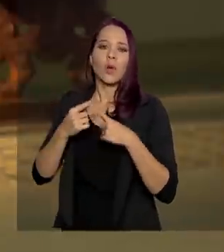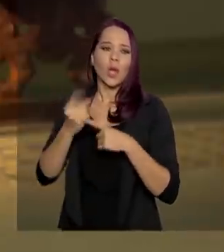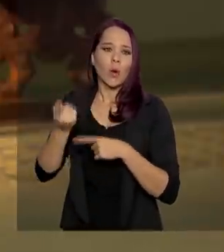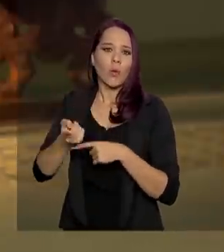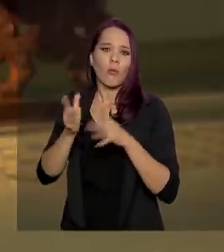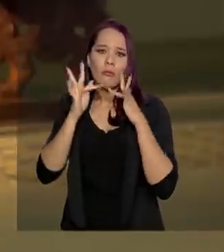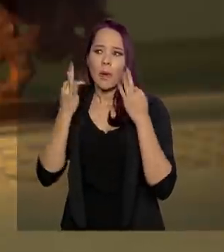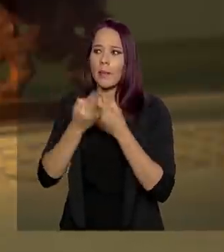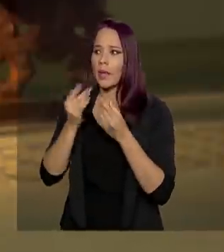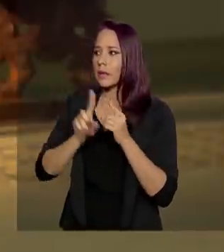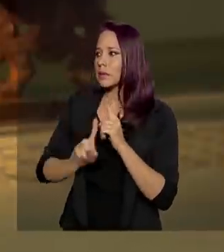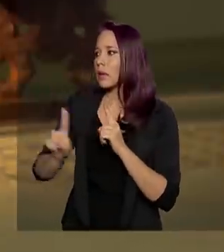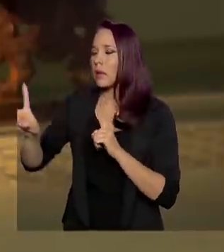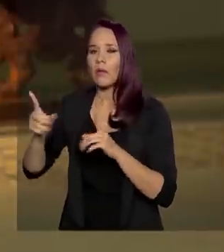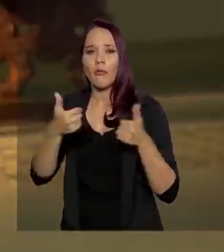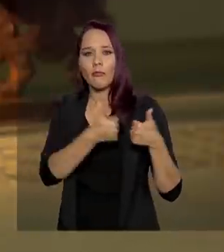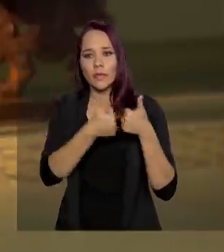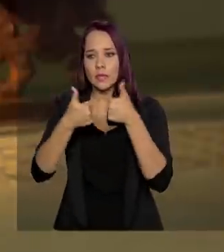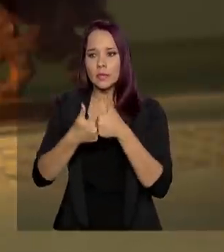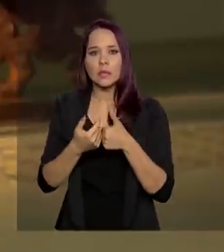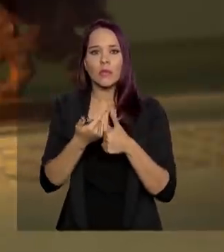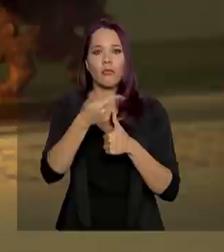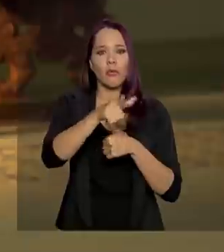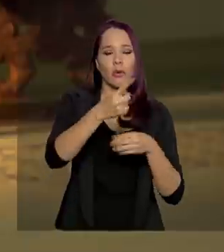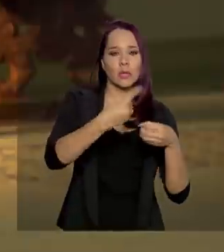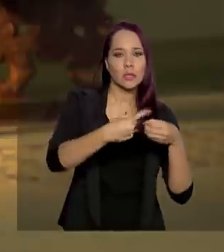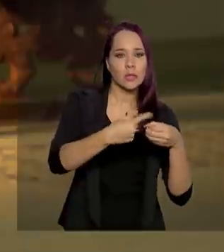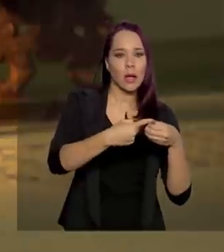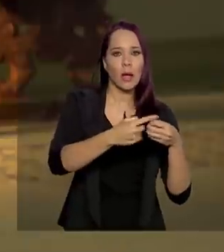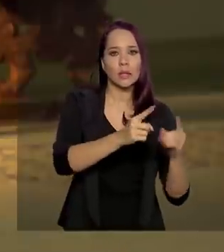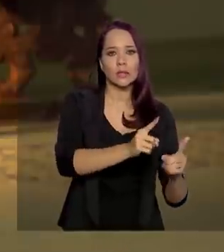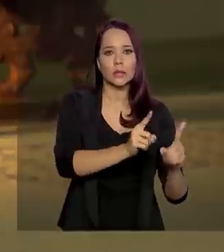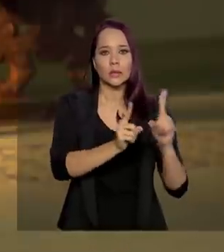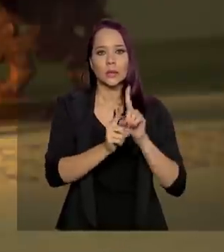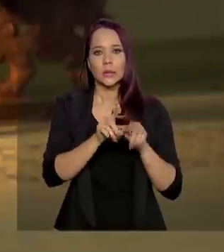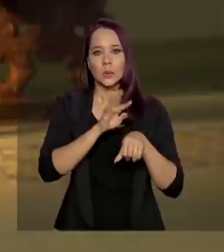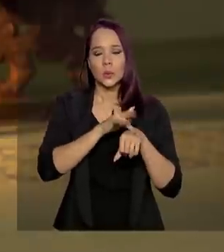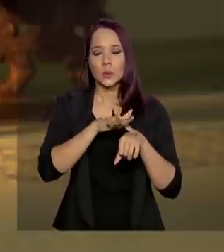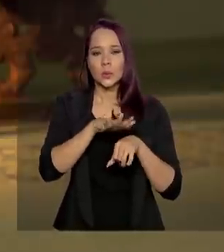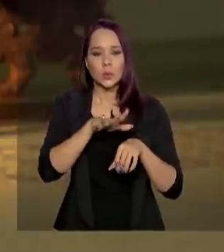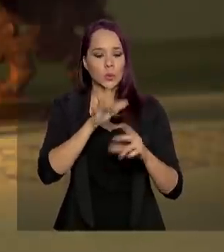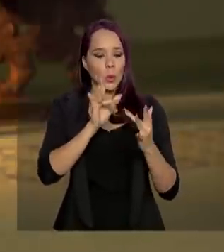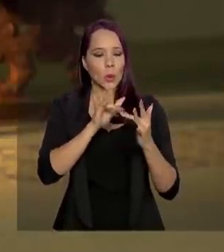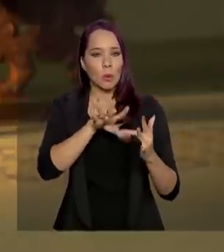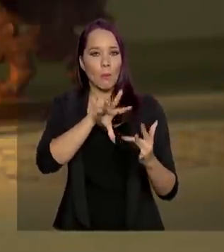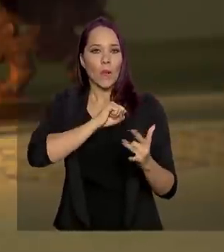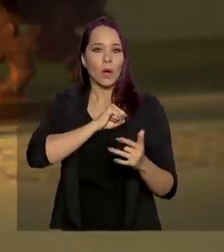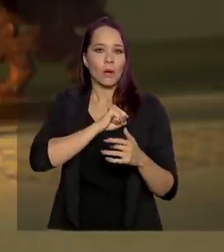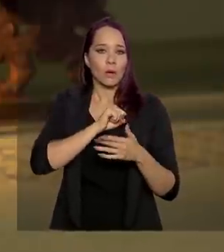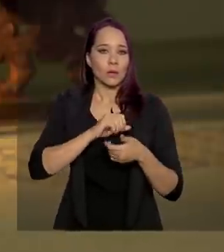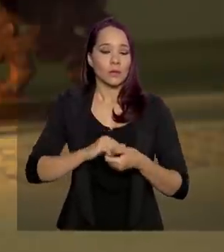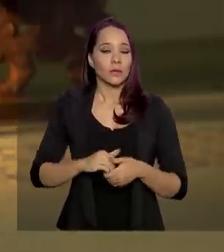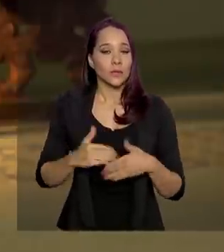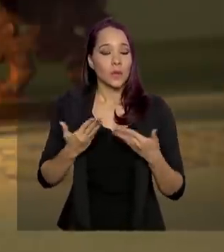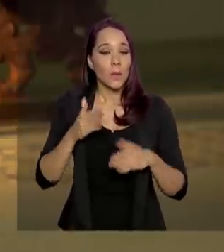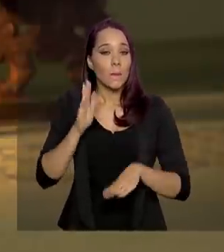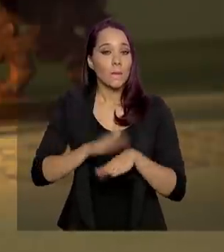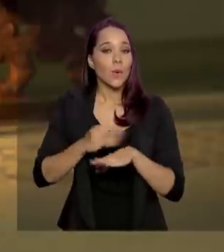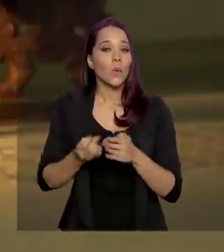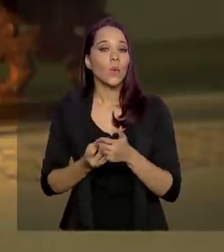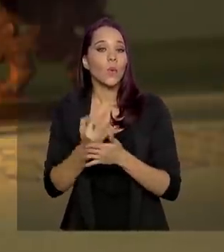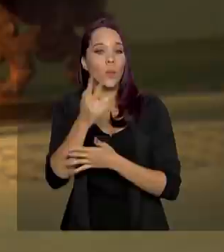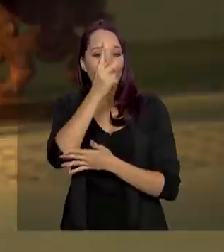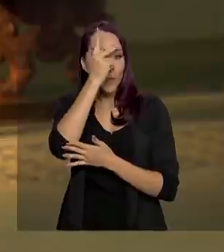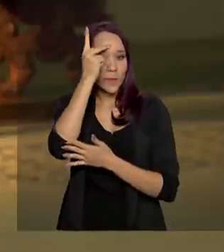um vizinho que saiu, foi até um centro urbano e, infelizmente, trouxe a doença. Então, aí, o interessante é o seguinte. A maior quantidade de